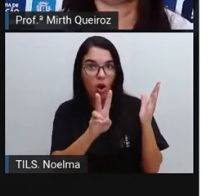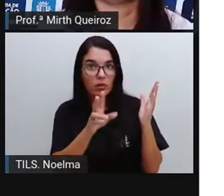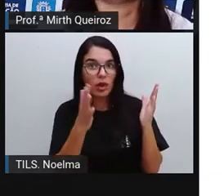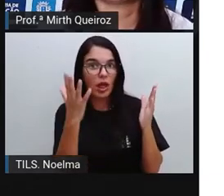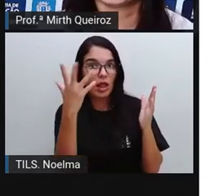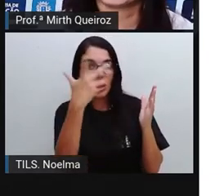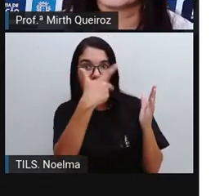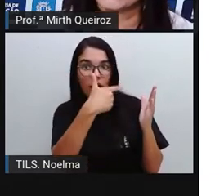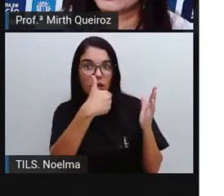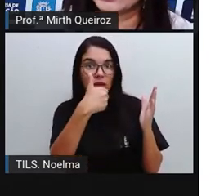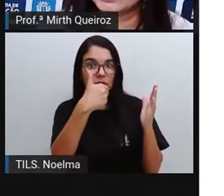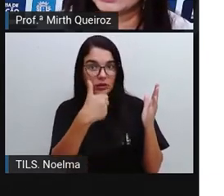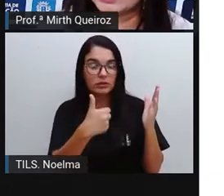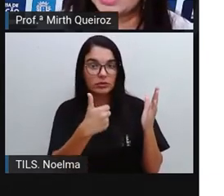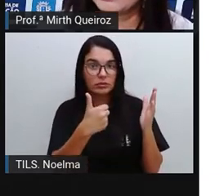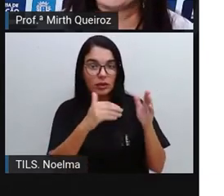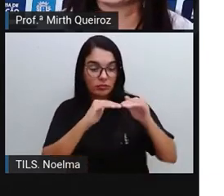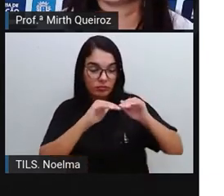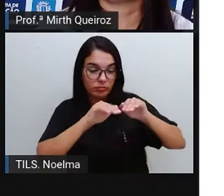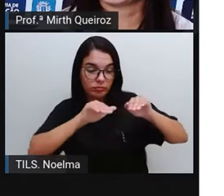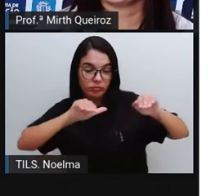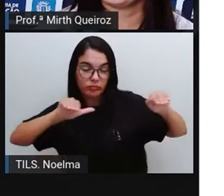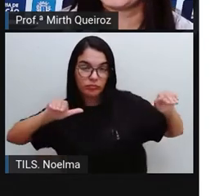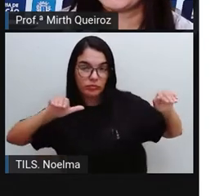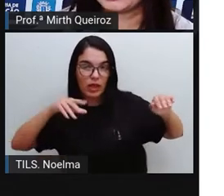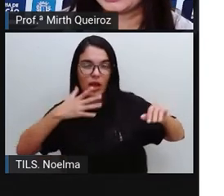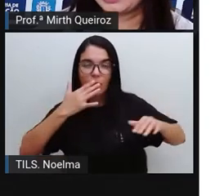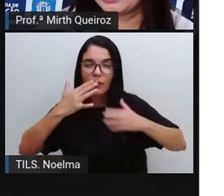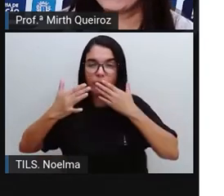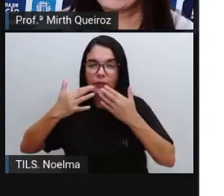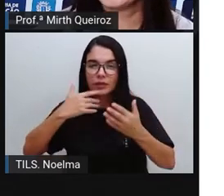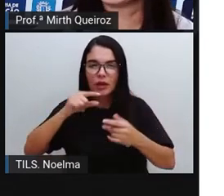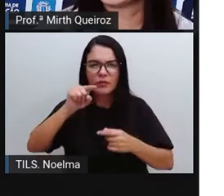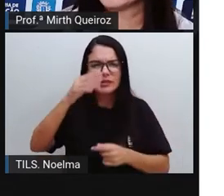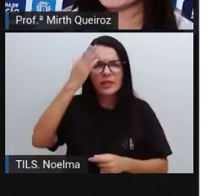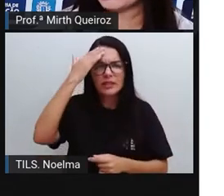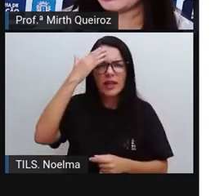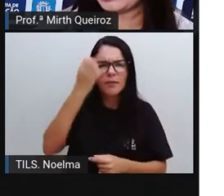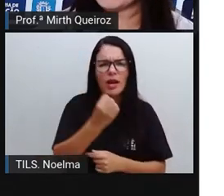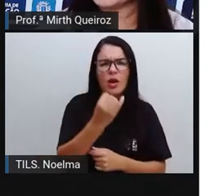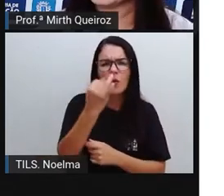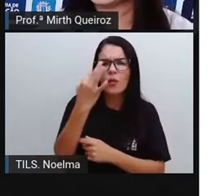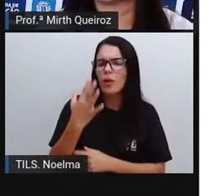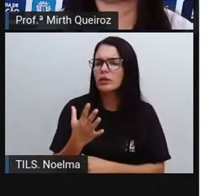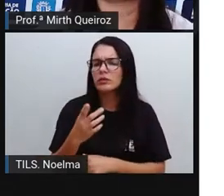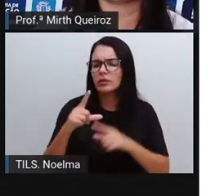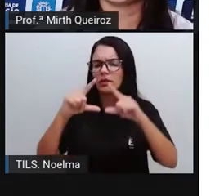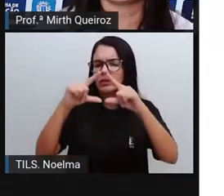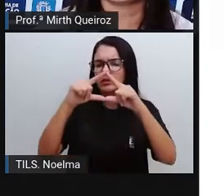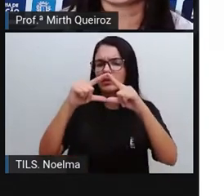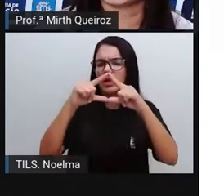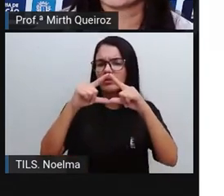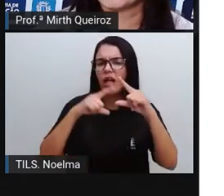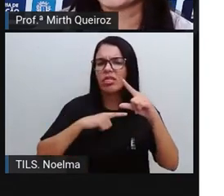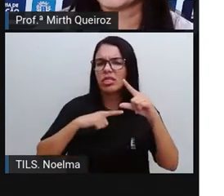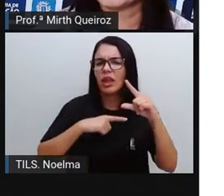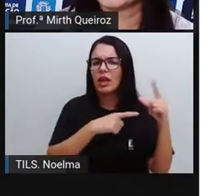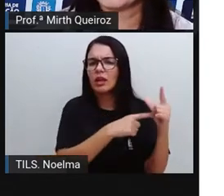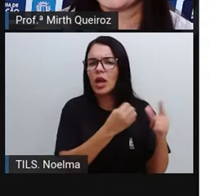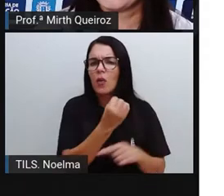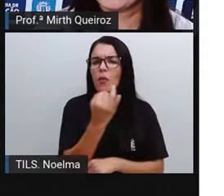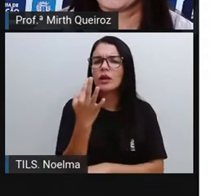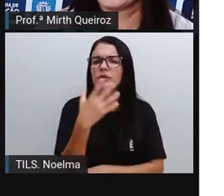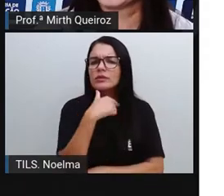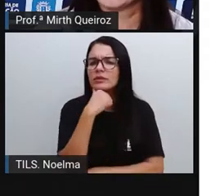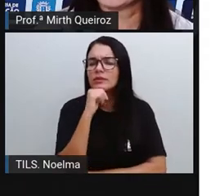de figuras planas coloridas. Vocês sabem me dizer quantos são os triângulos? Quantos são os triângulos que estão presentes